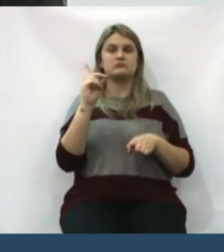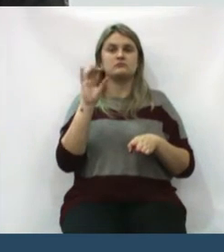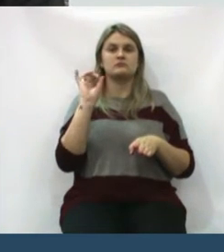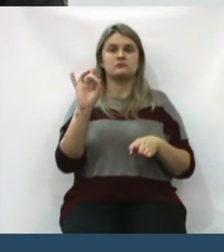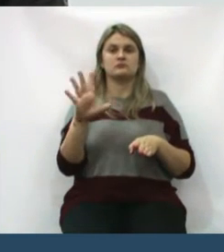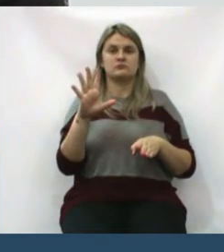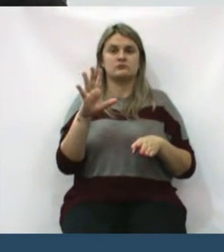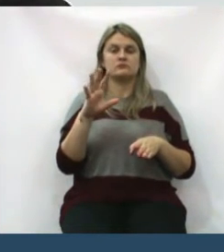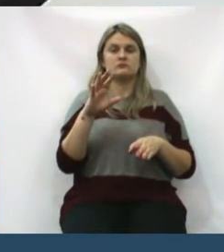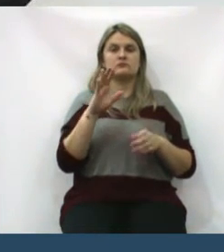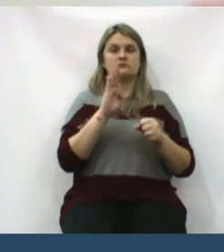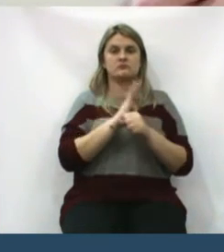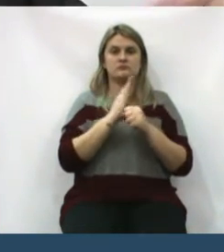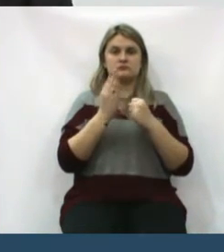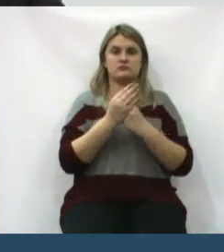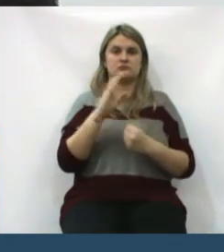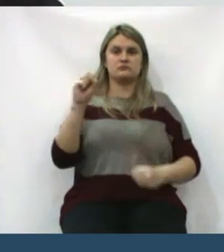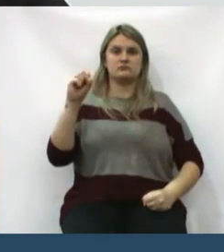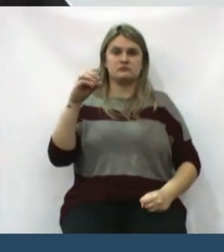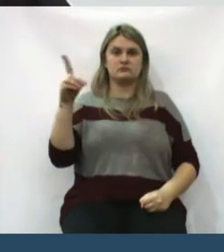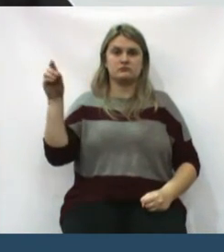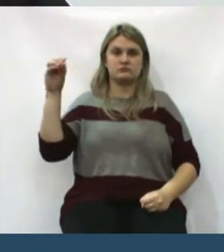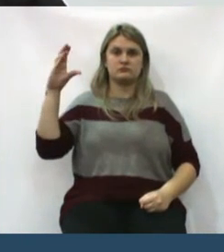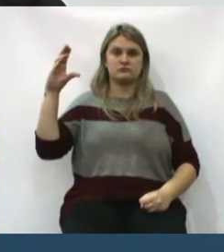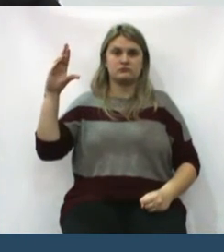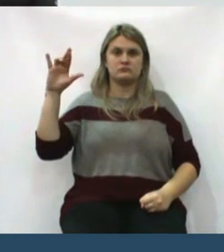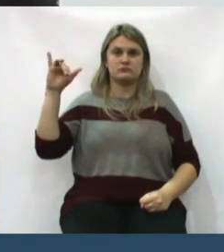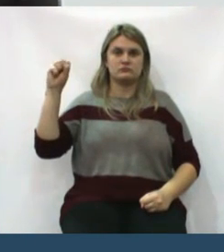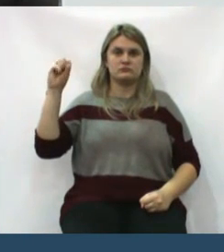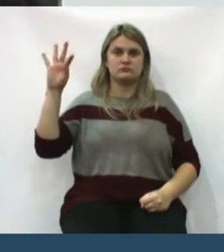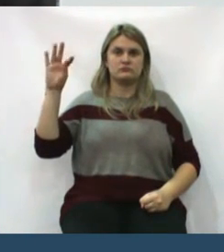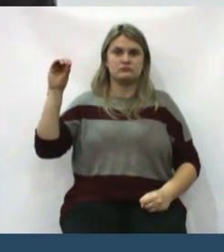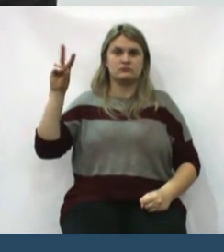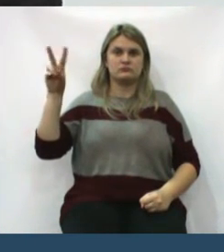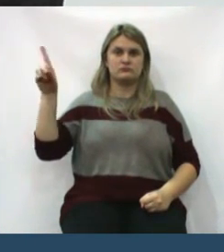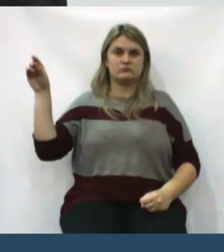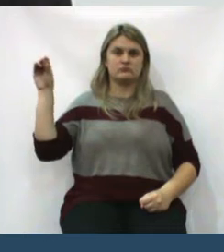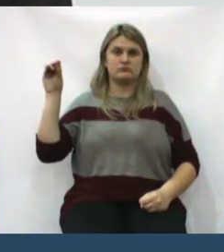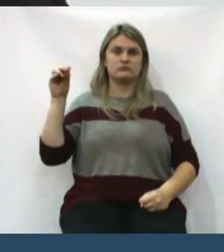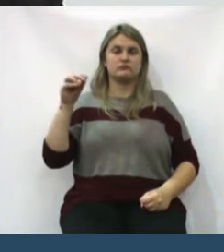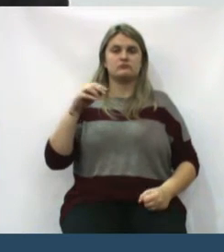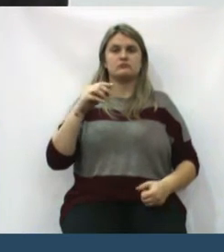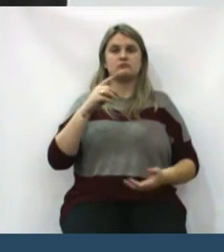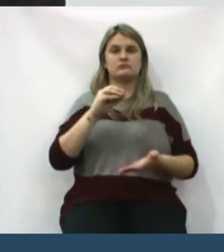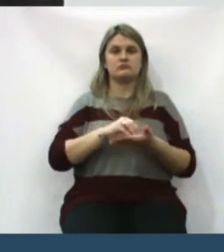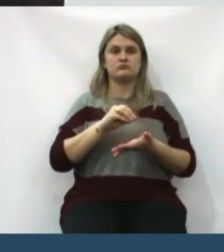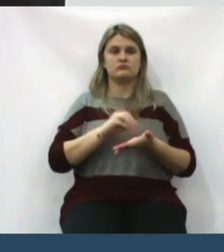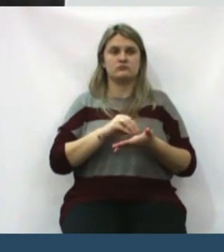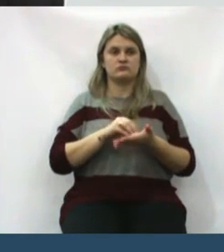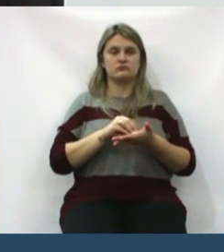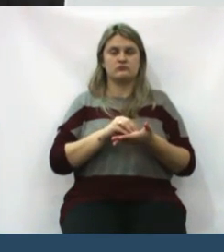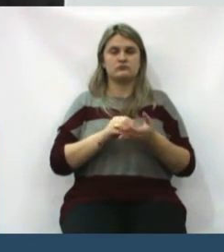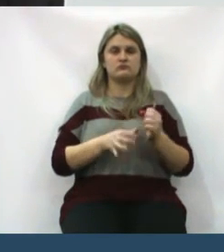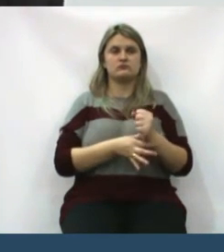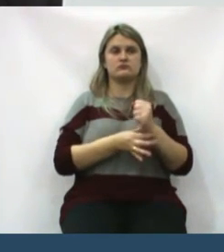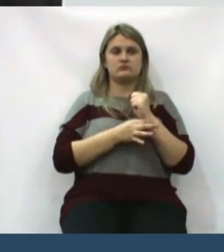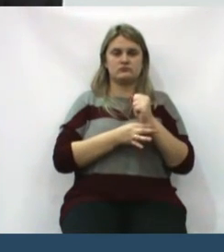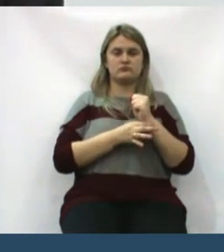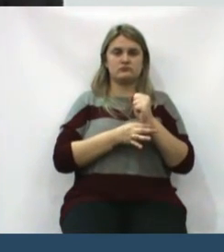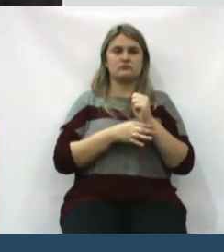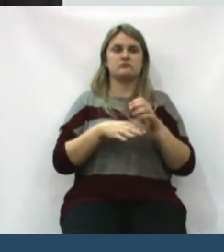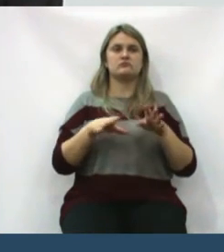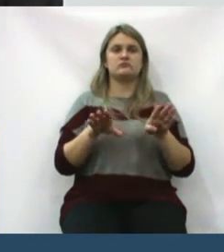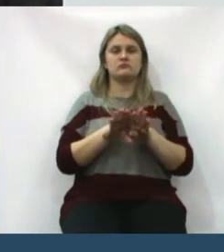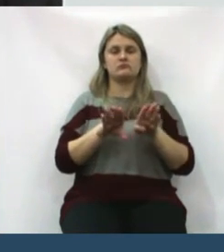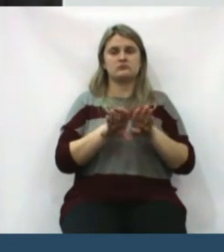em São Cristóvão, na área, sempre tivemos grandes problemas por falta de segurança,